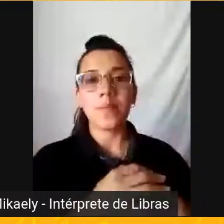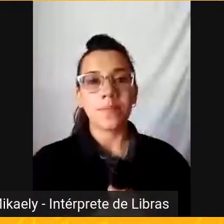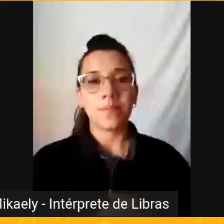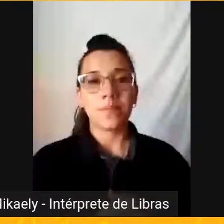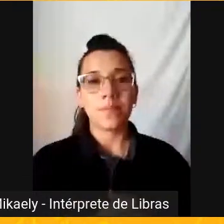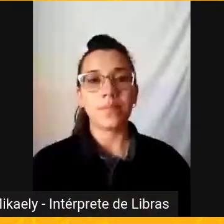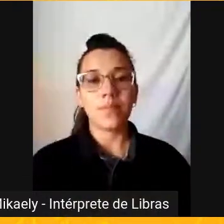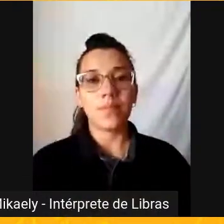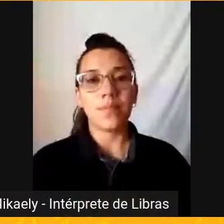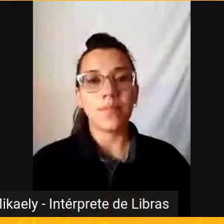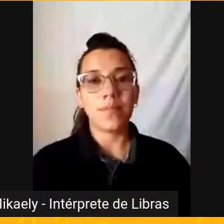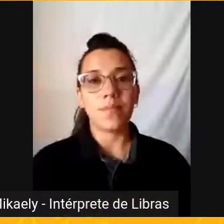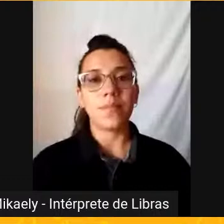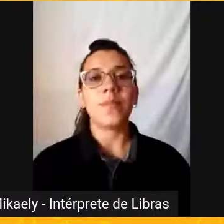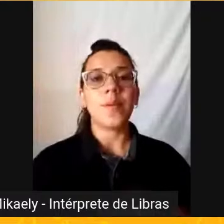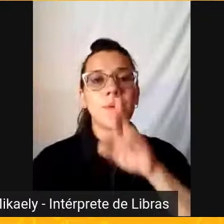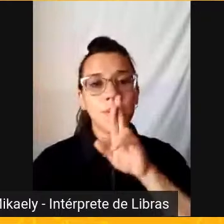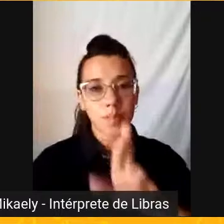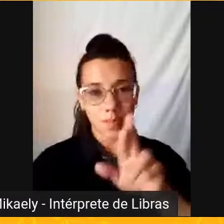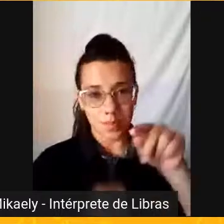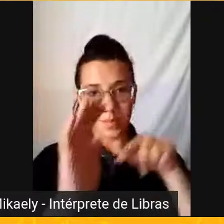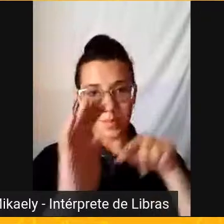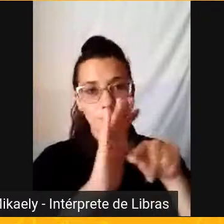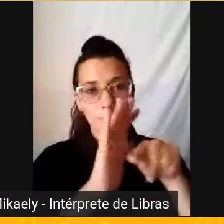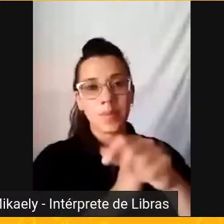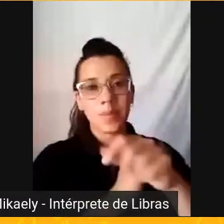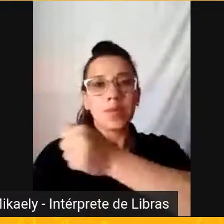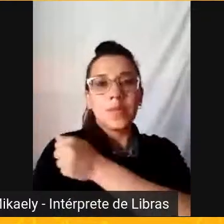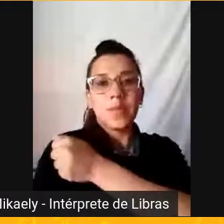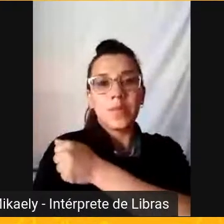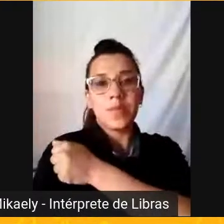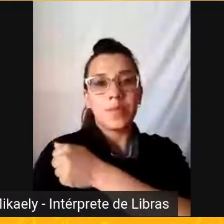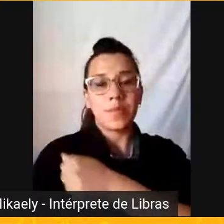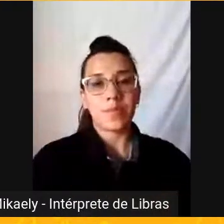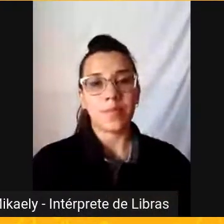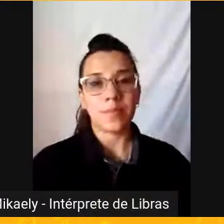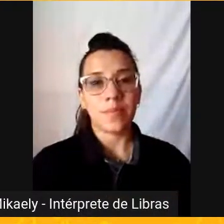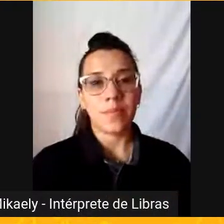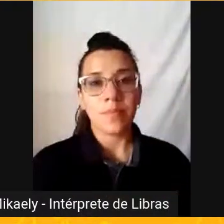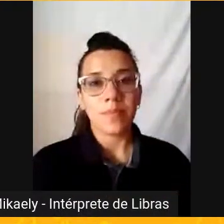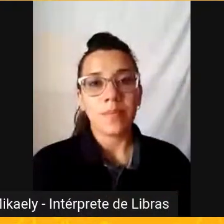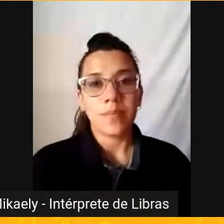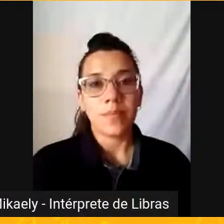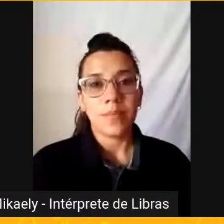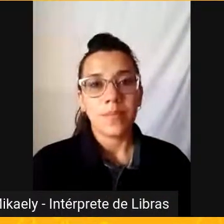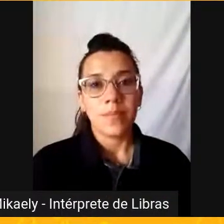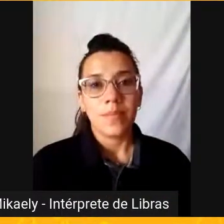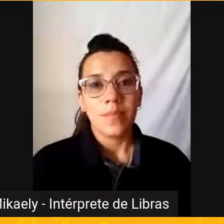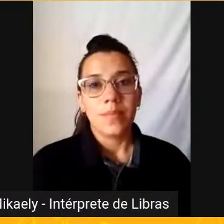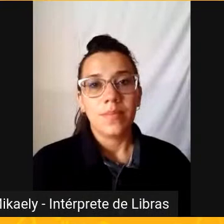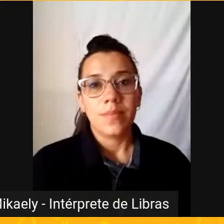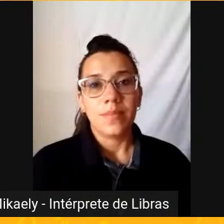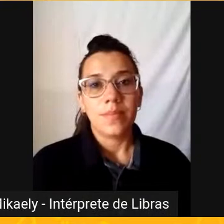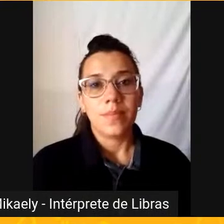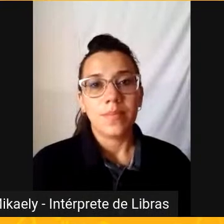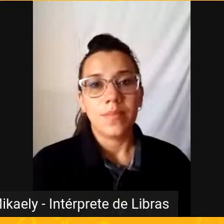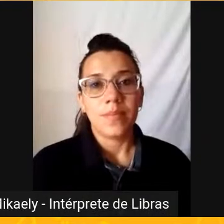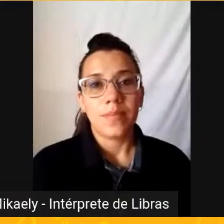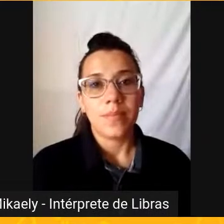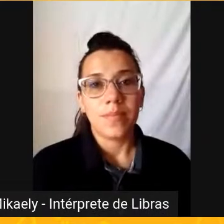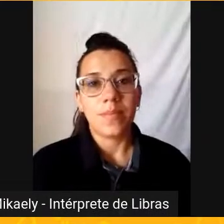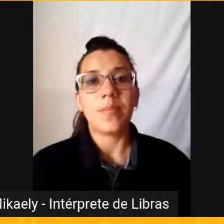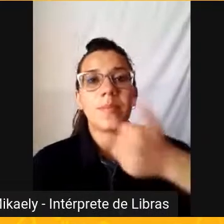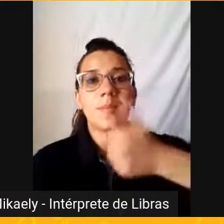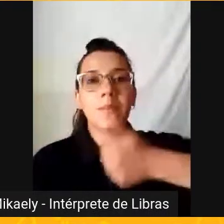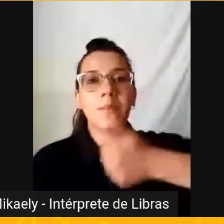lá Vamos lá Foi postando aí no chat A gente foi Primeira pergunta aqui Quais são as figuras